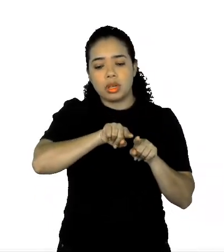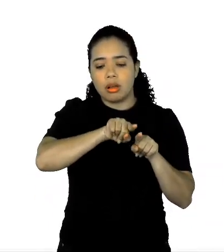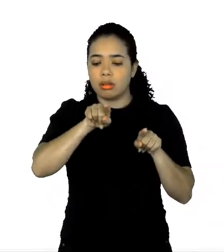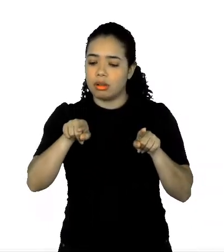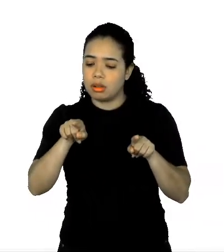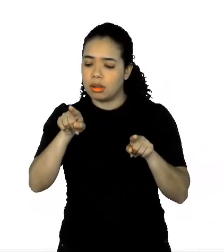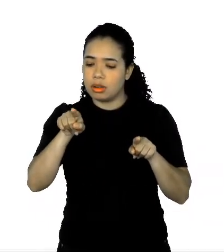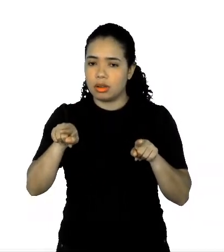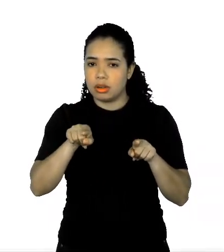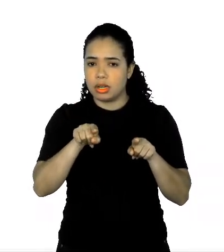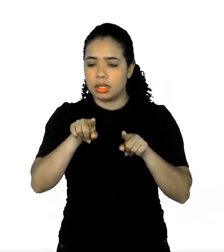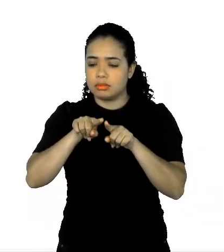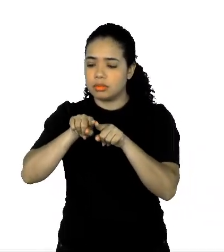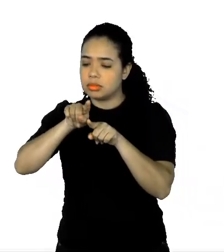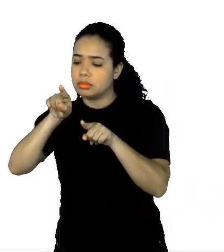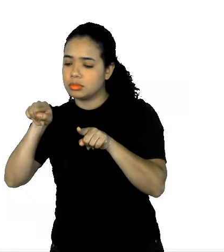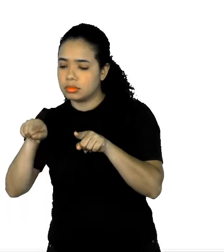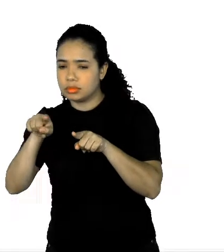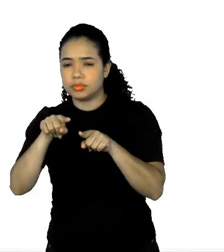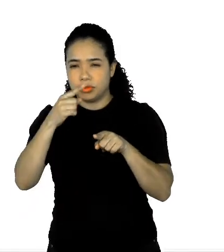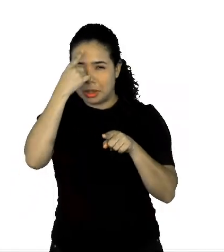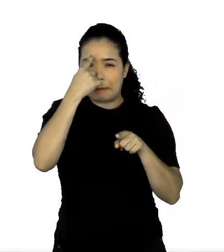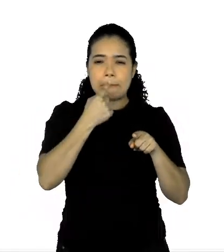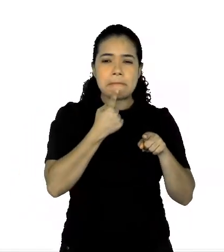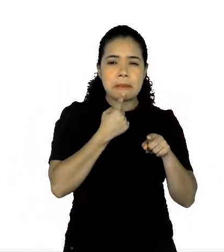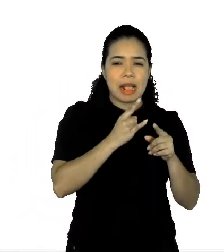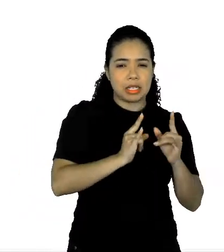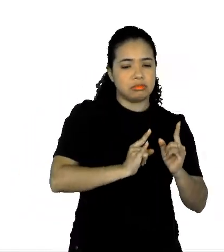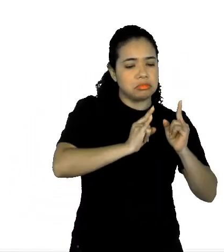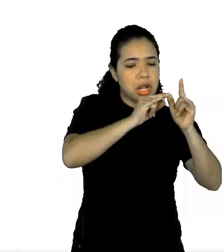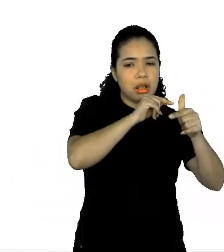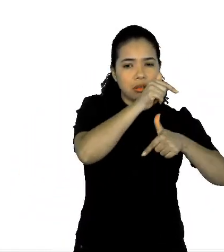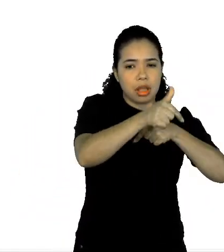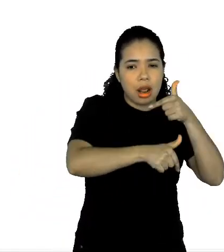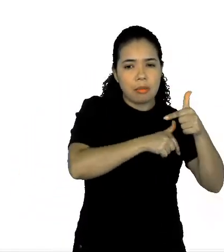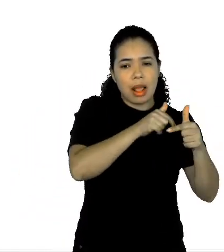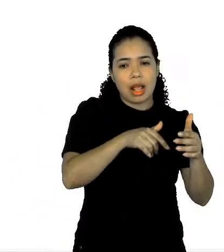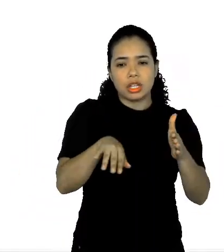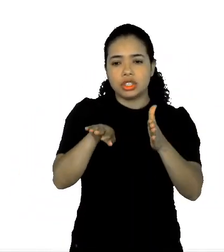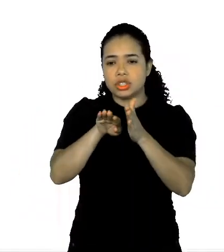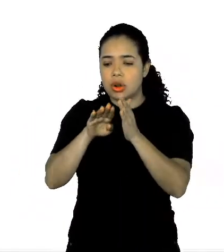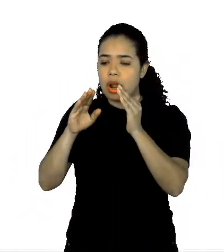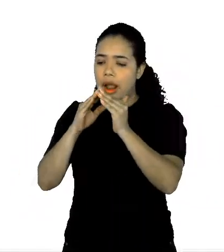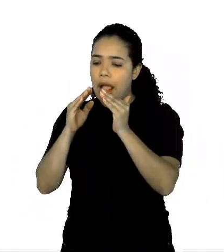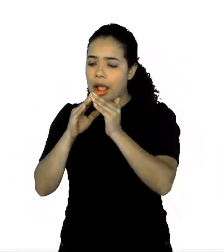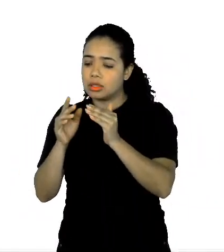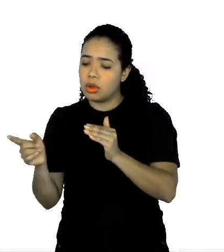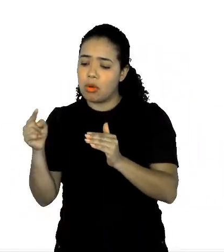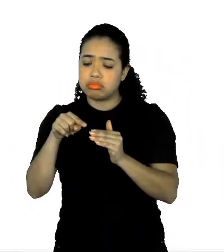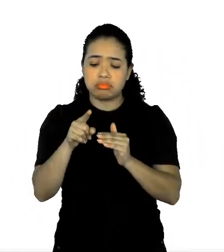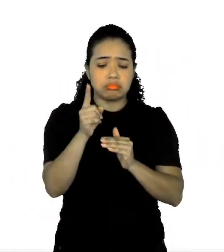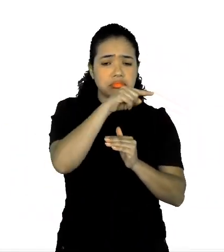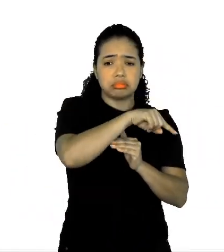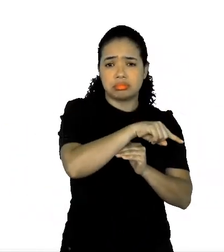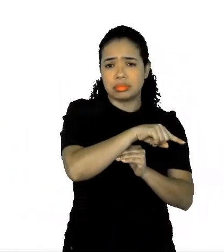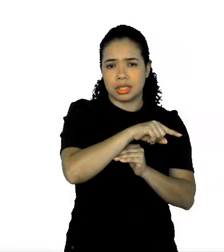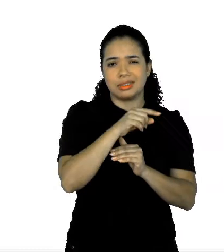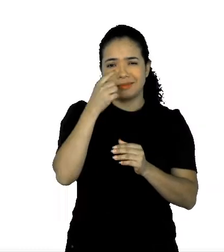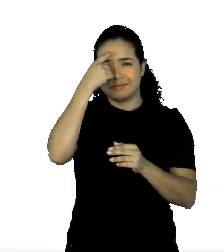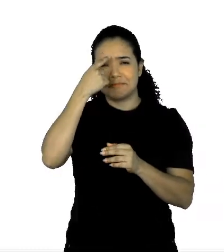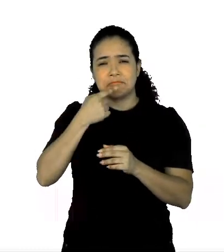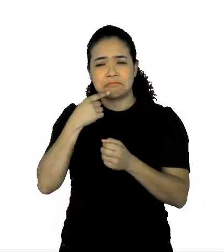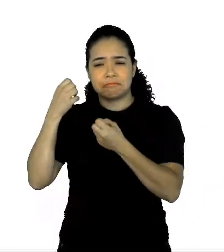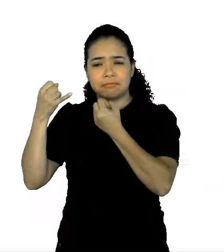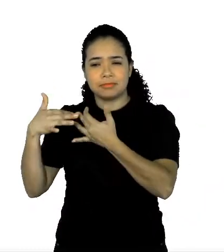chegar do trabalho como chegar em casa. Tem que ter sempre esse cuidado da lavagem das mãos. E aí, no centro, né, ele explica